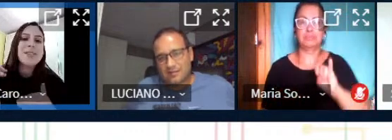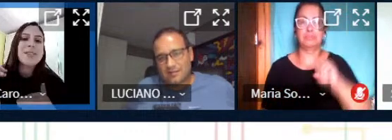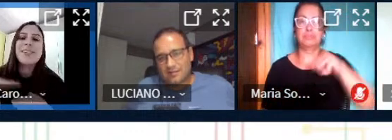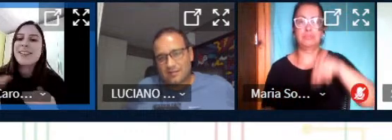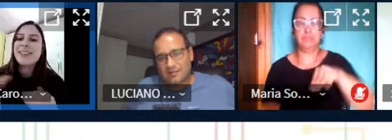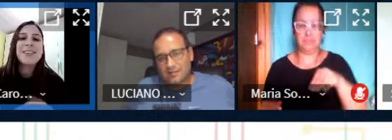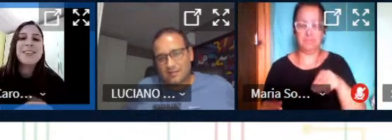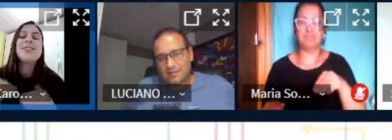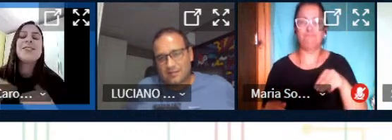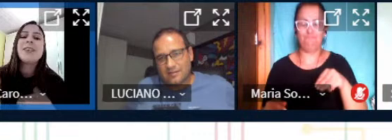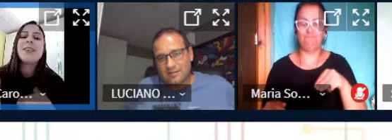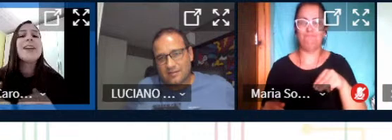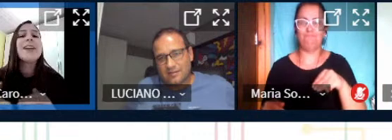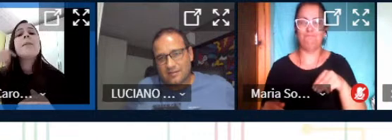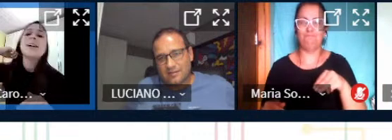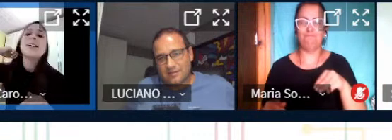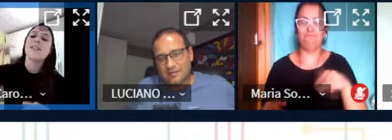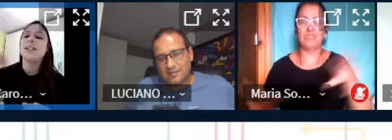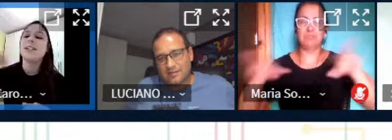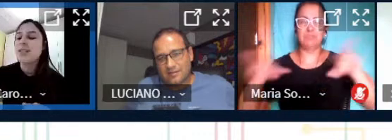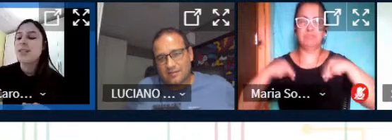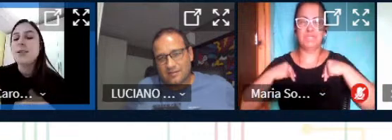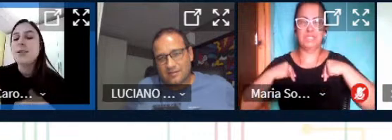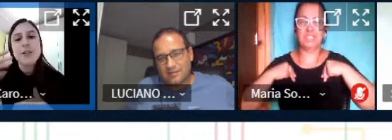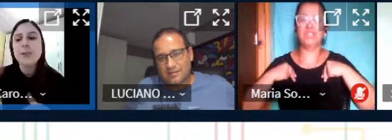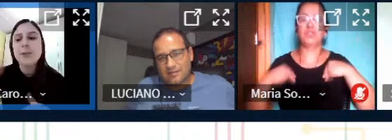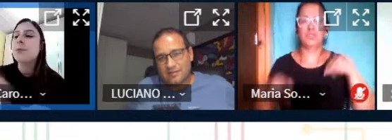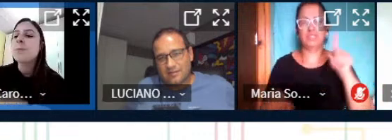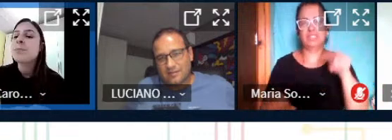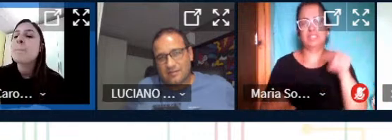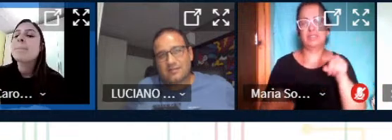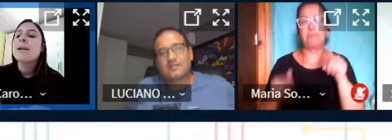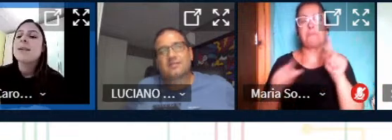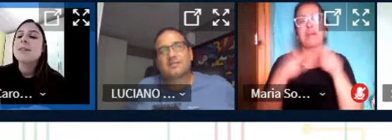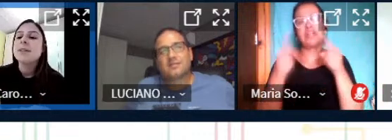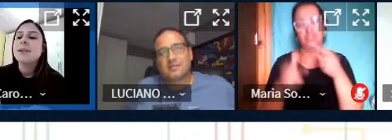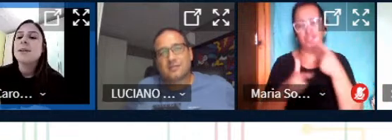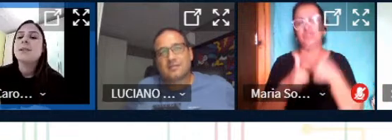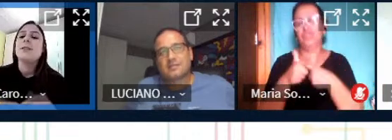mérito assim da edição todo dela mas a gente dividiu claro